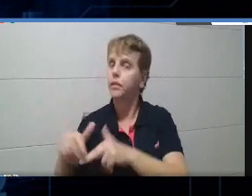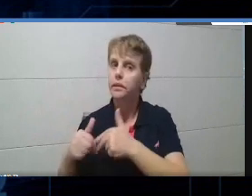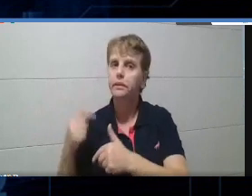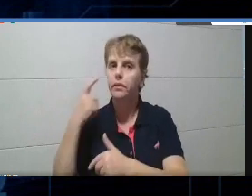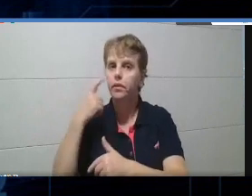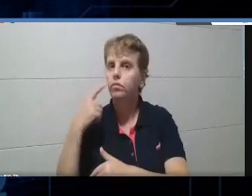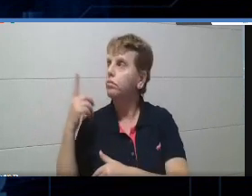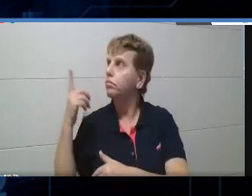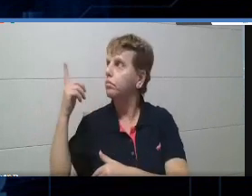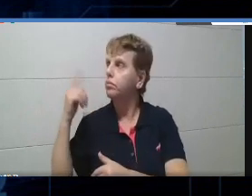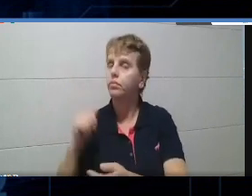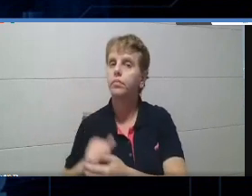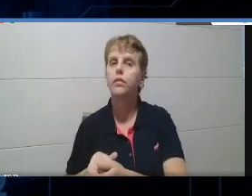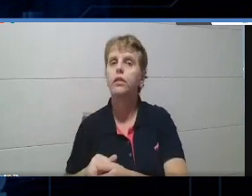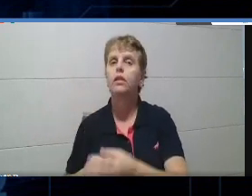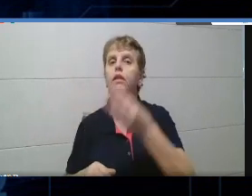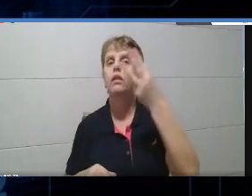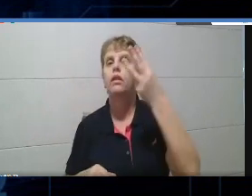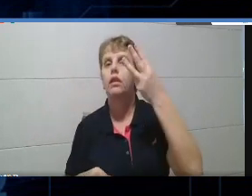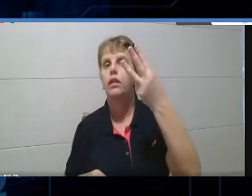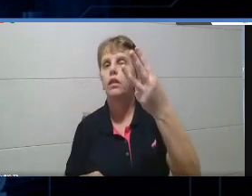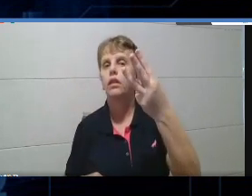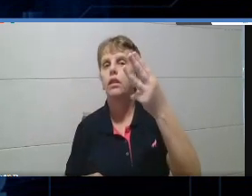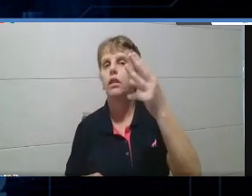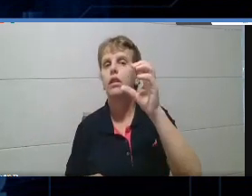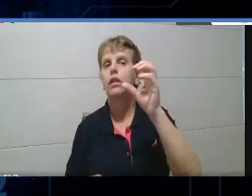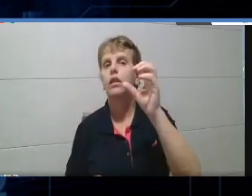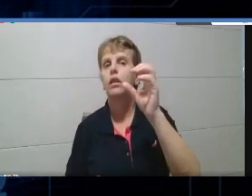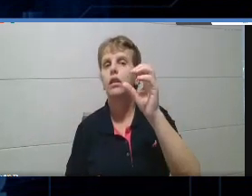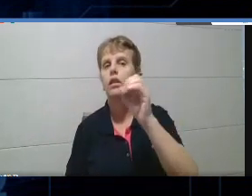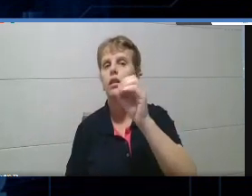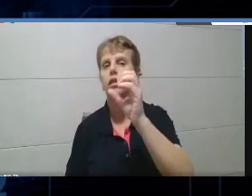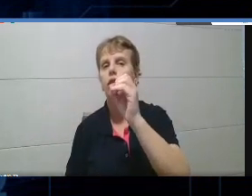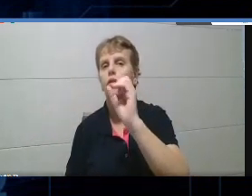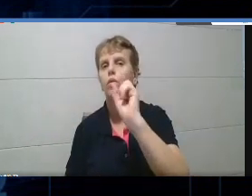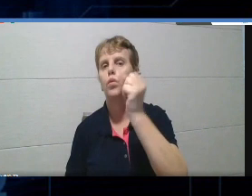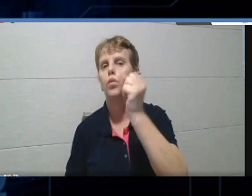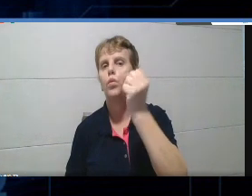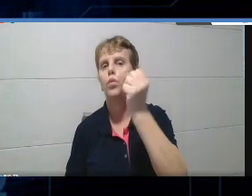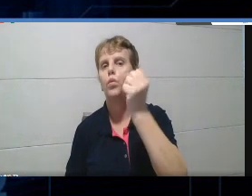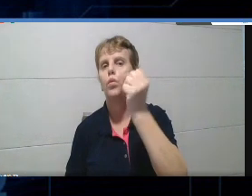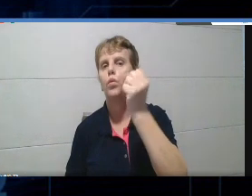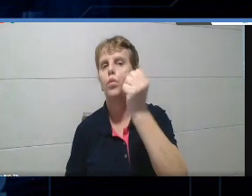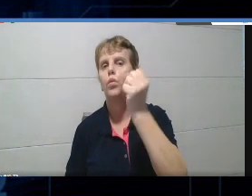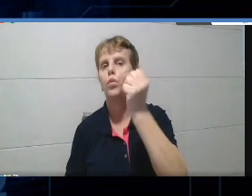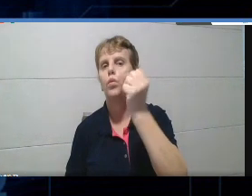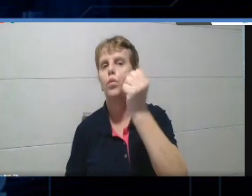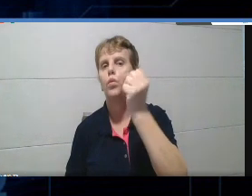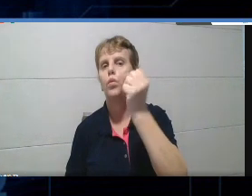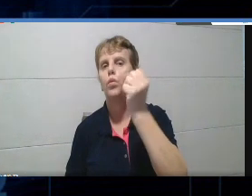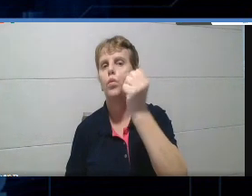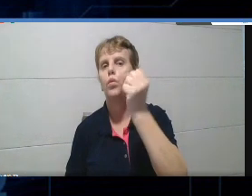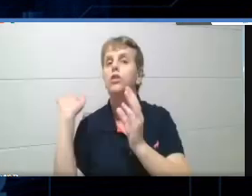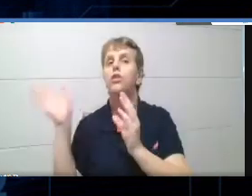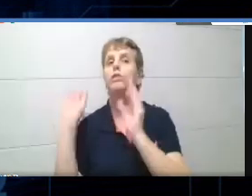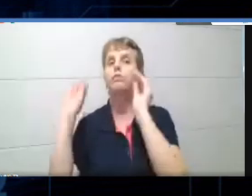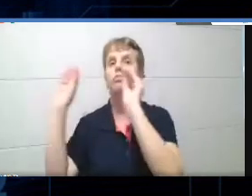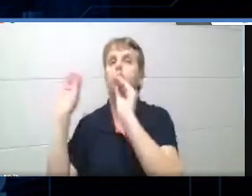que tem 3.008 resultados. Ou seja, tem 3.008 quizzes que já foram publicados aqui nessa